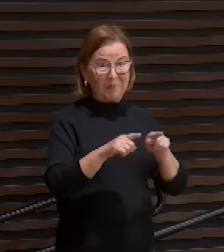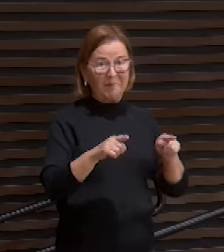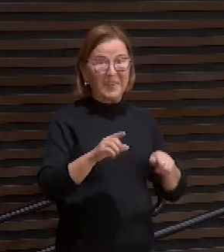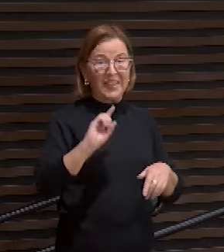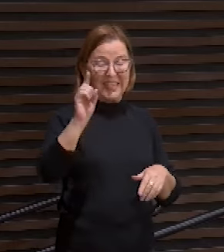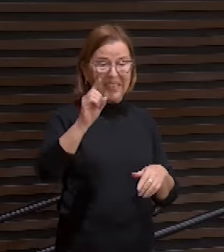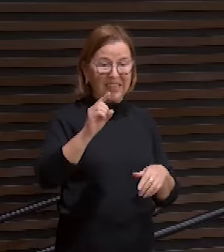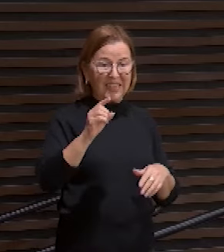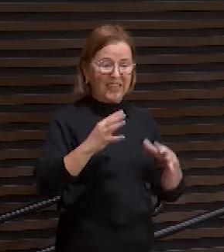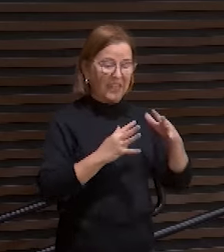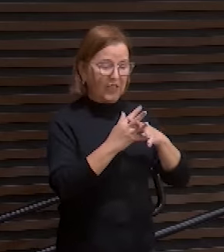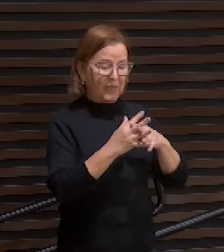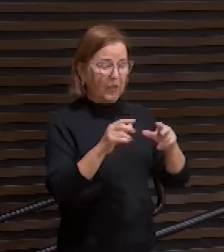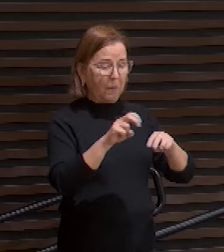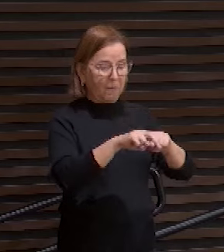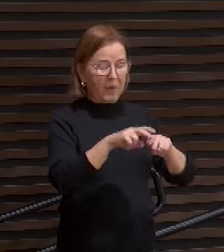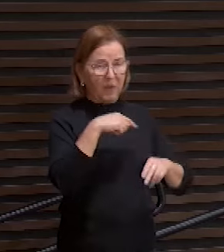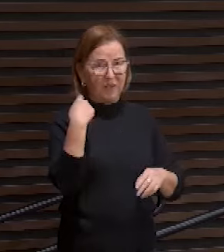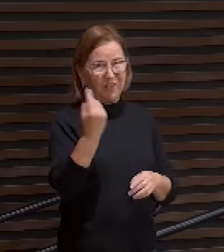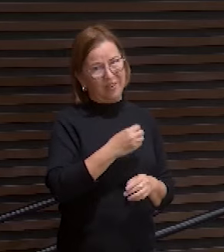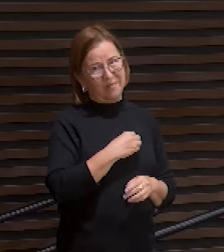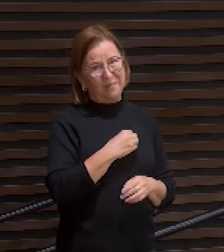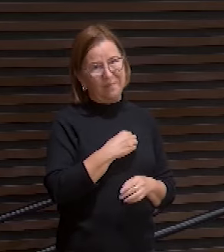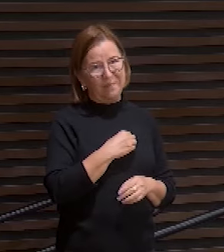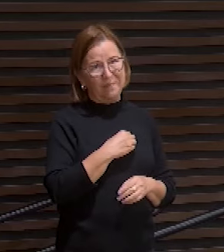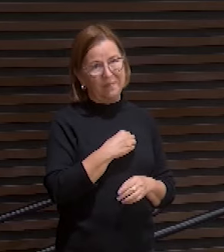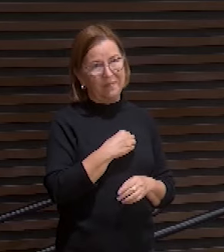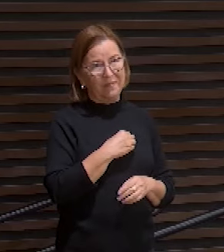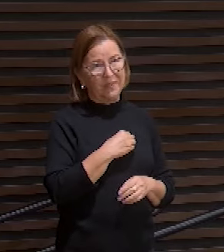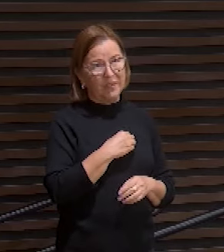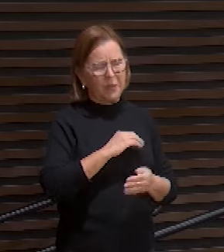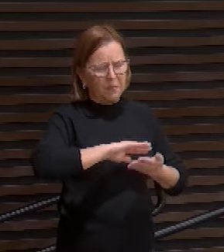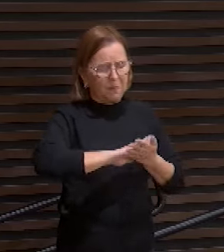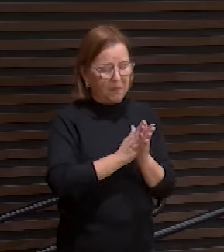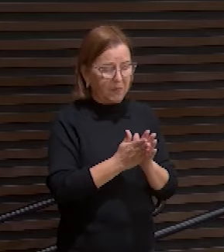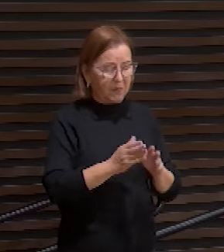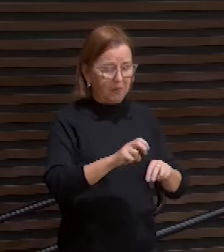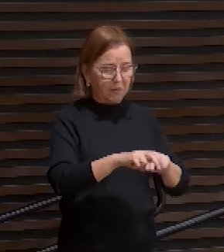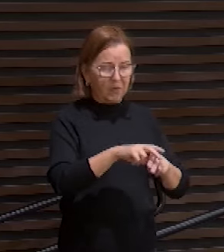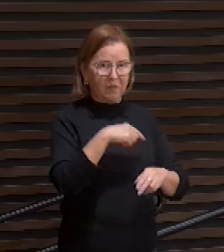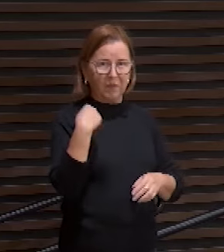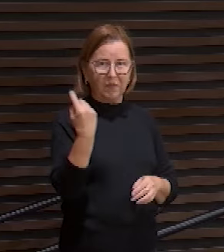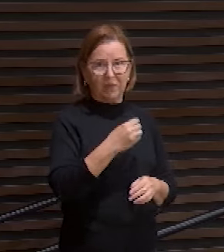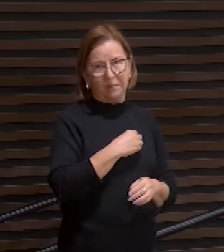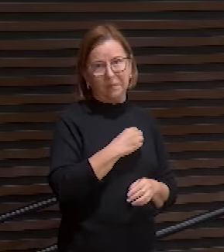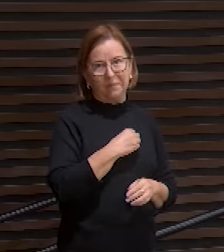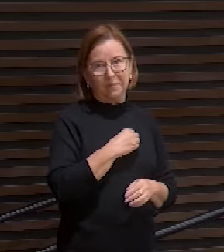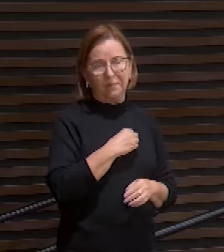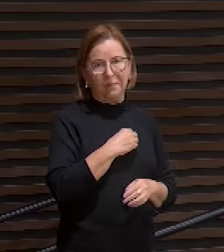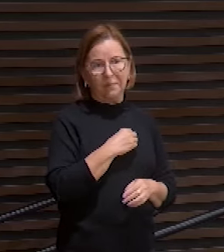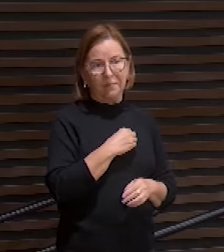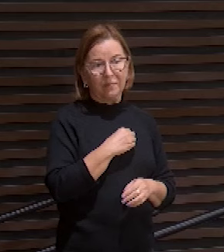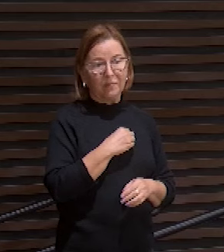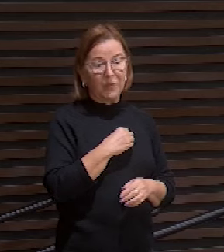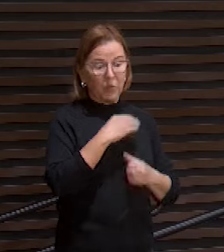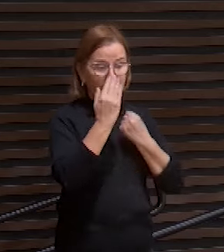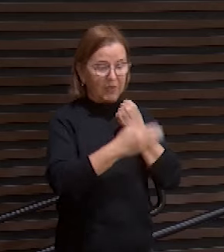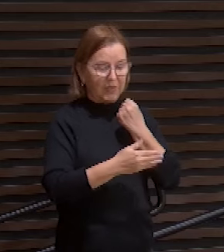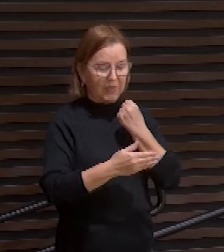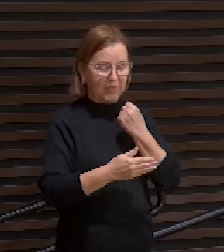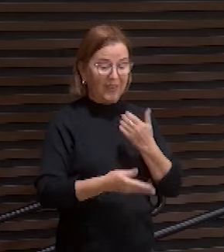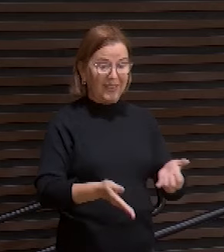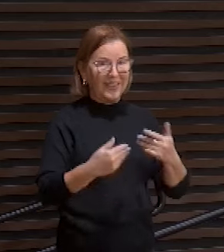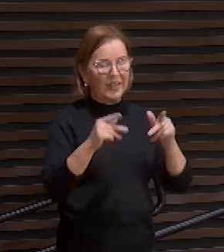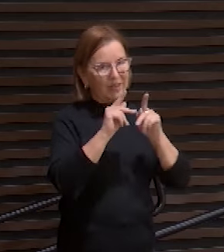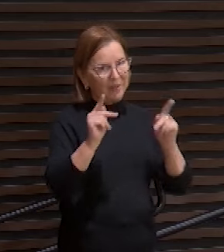traspassado pelas nossas transgressões e moído pelas nossas iniquidades. O castigo que nos